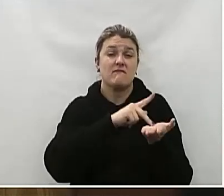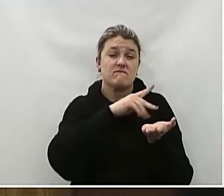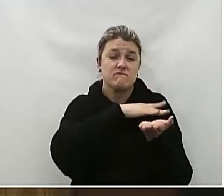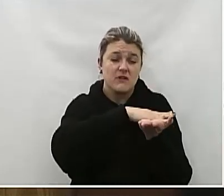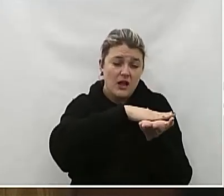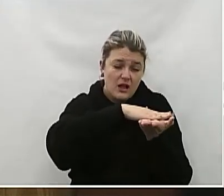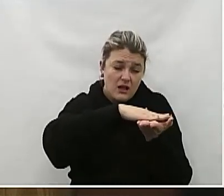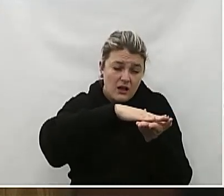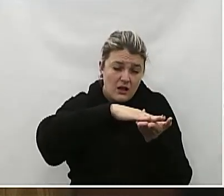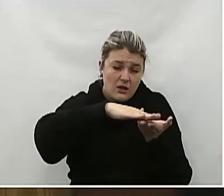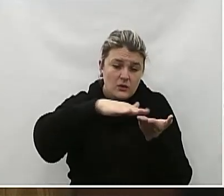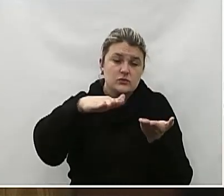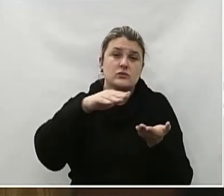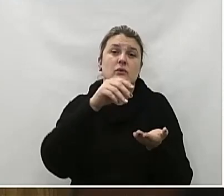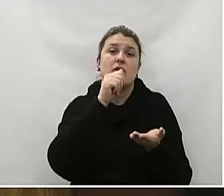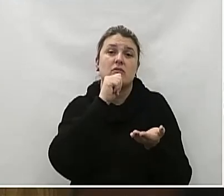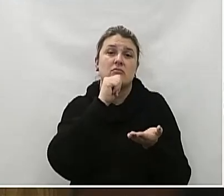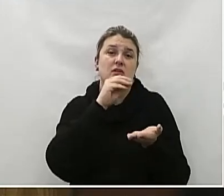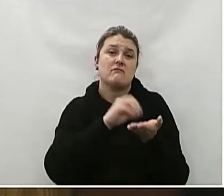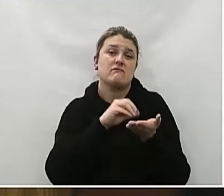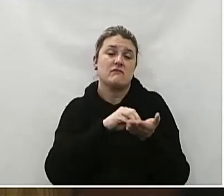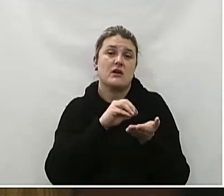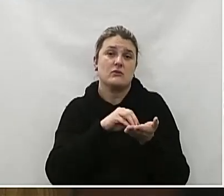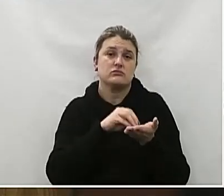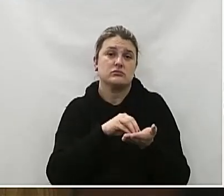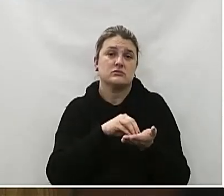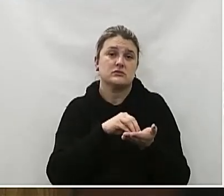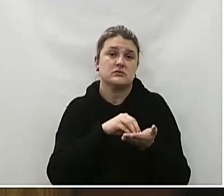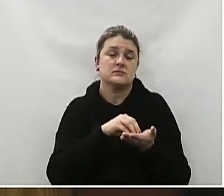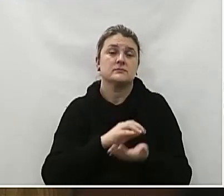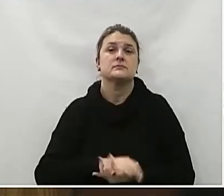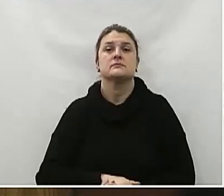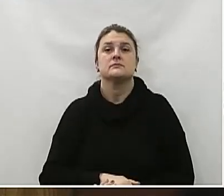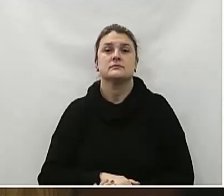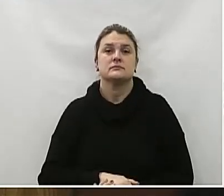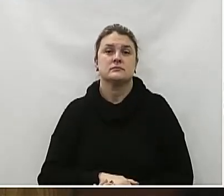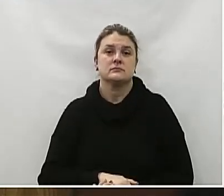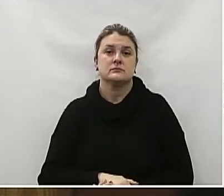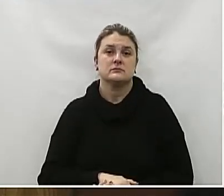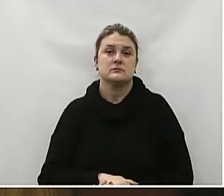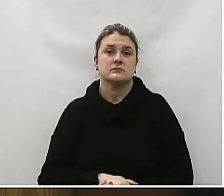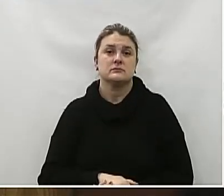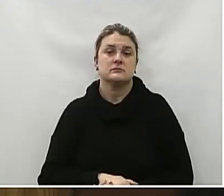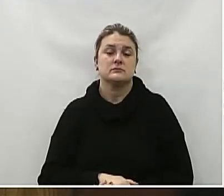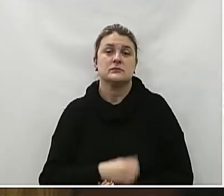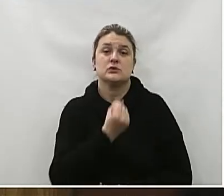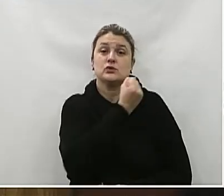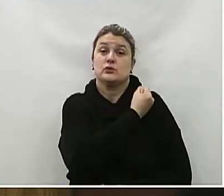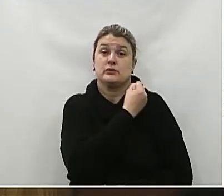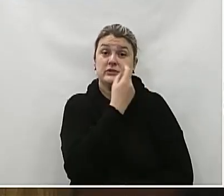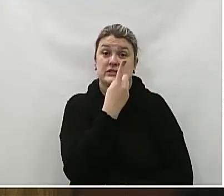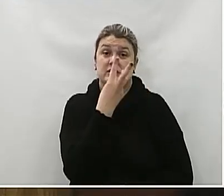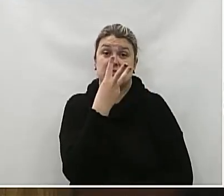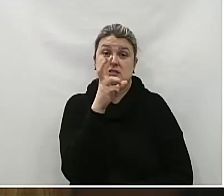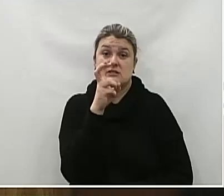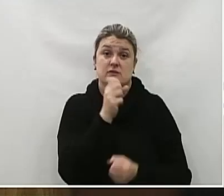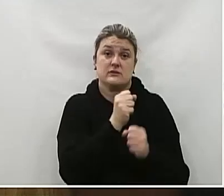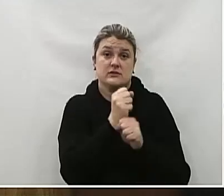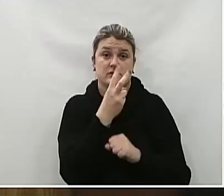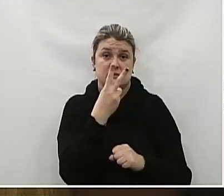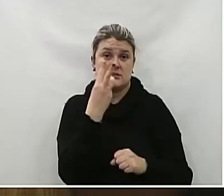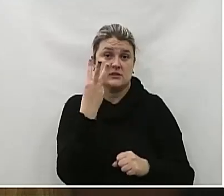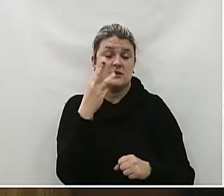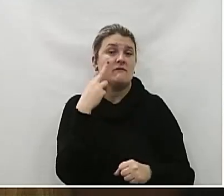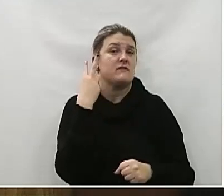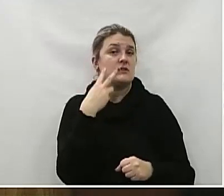Pois um pequeno pedaço ainda encontra-se sem essa pavimentação Na rua do SEMEI Número 135 de 2023